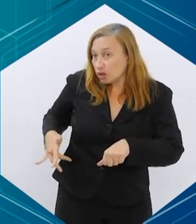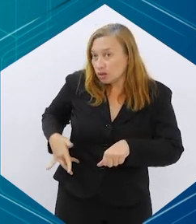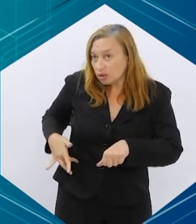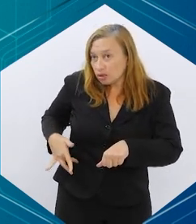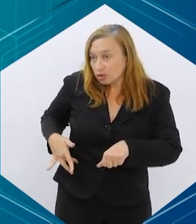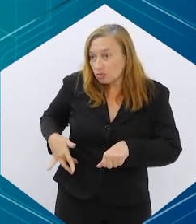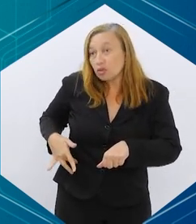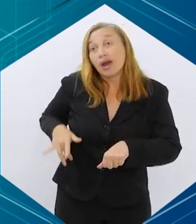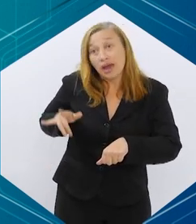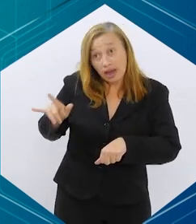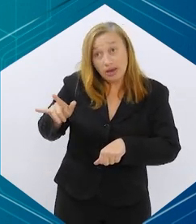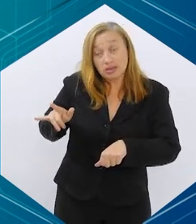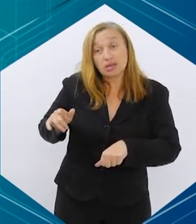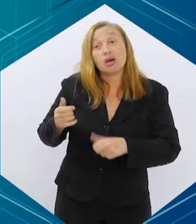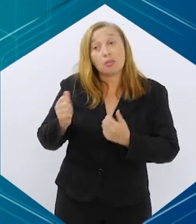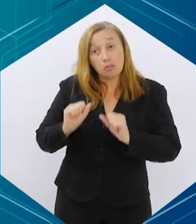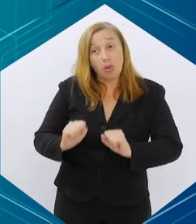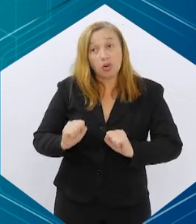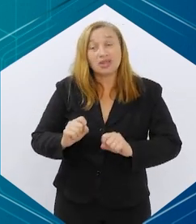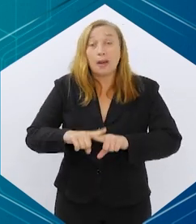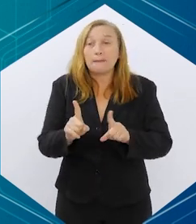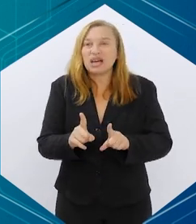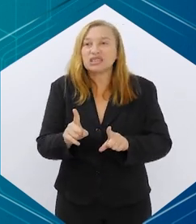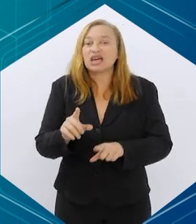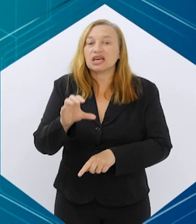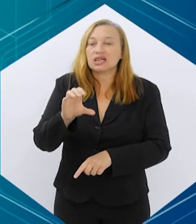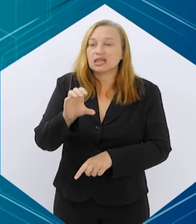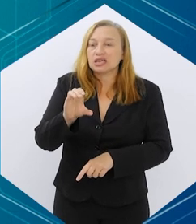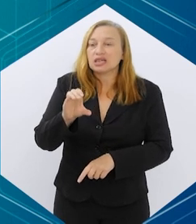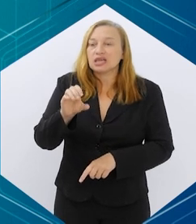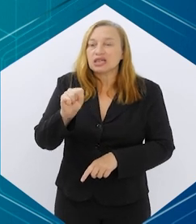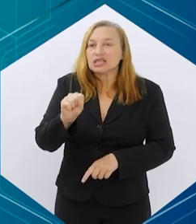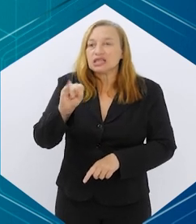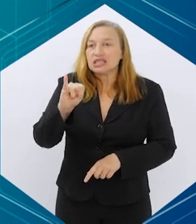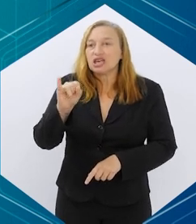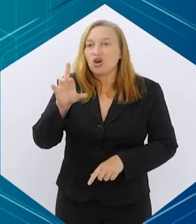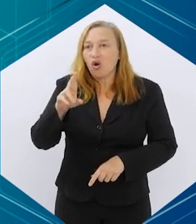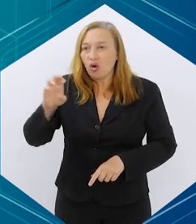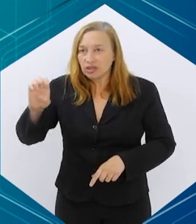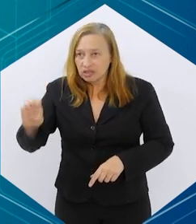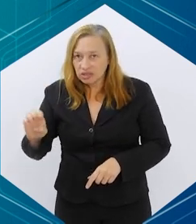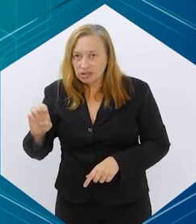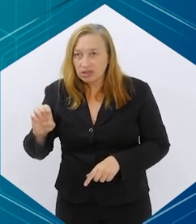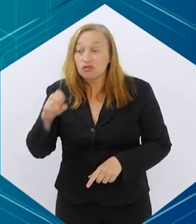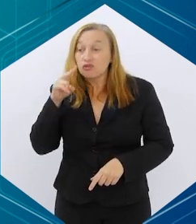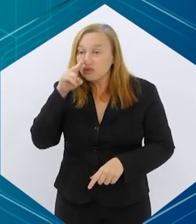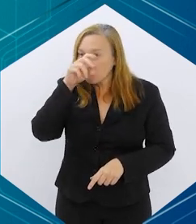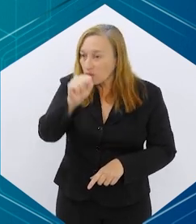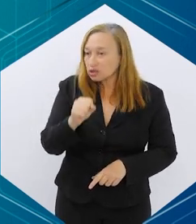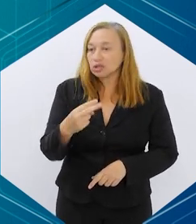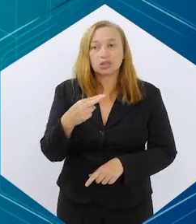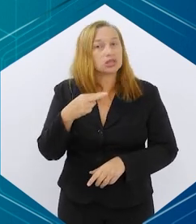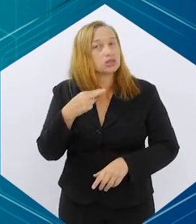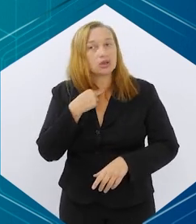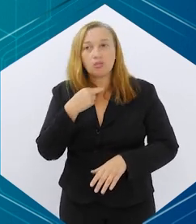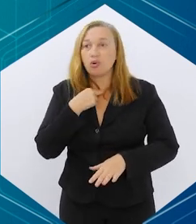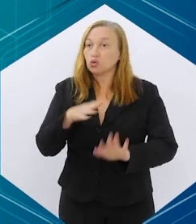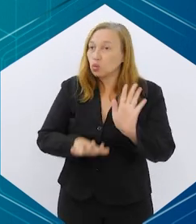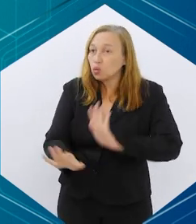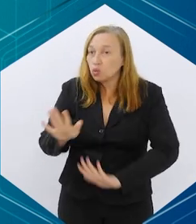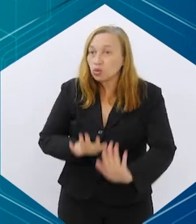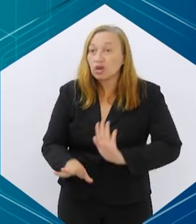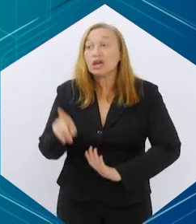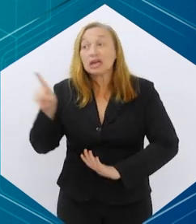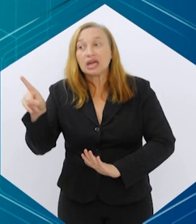pacientes têm total indicação. Mas é aquele paciente que já tem uma cirrose avançada. Então, esse a gente também tem que tomar um cuidado. Naqueles